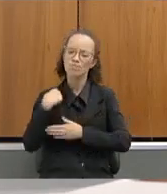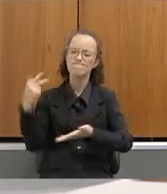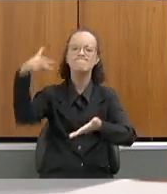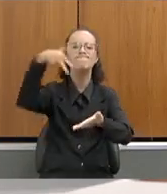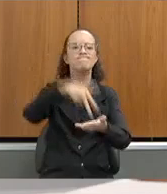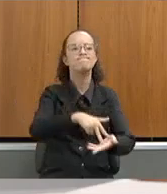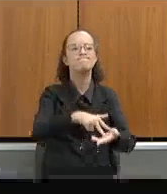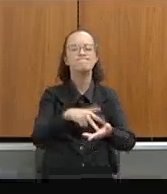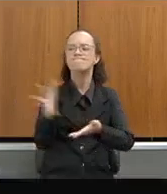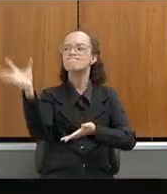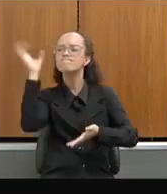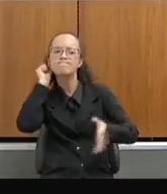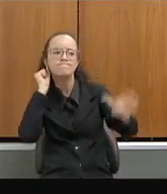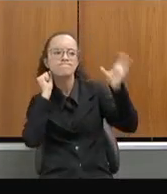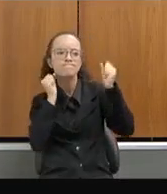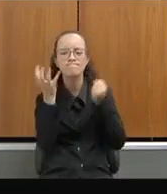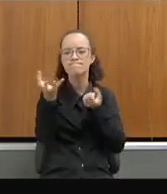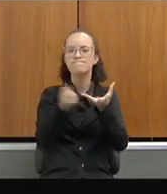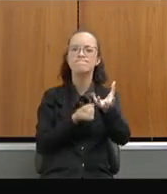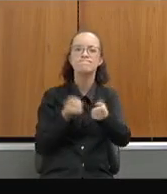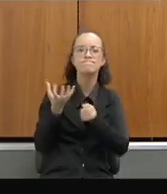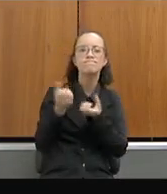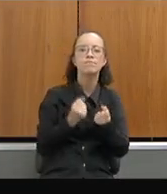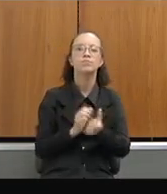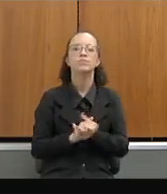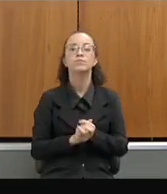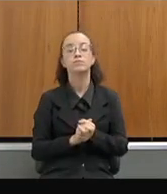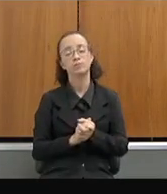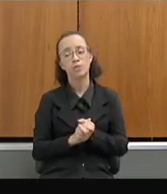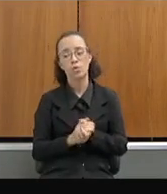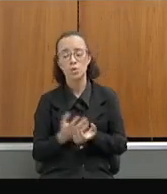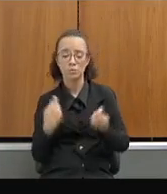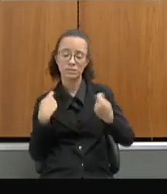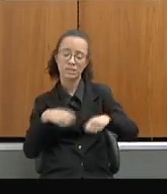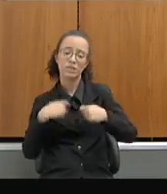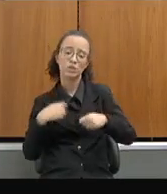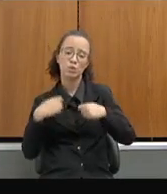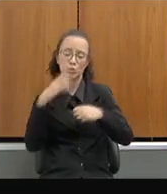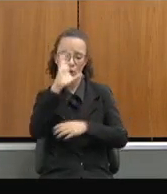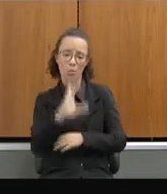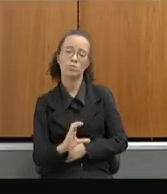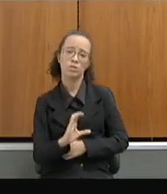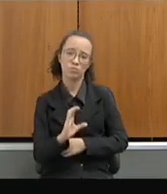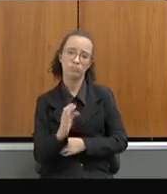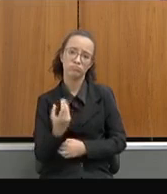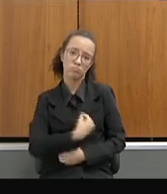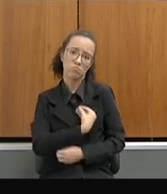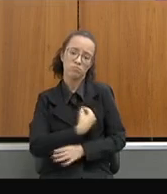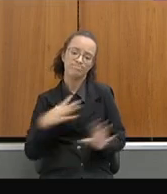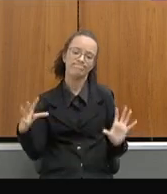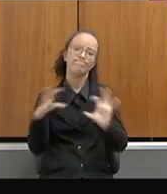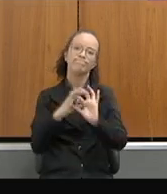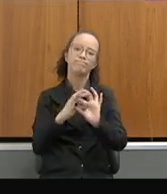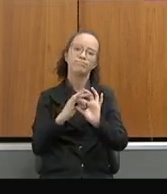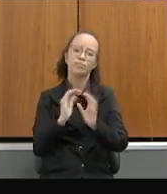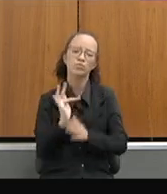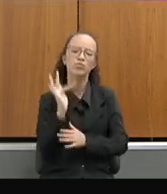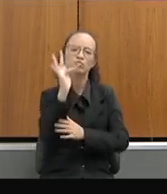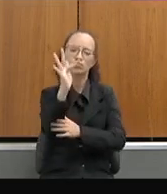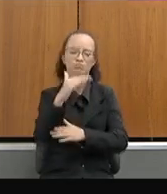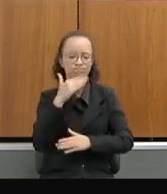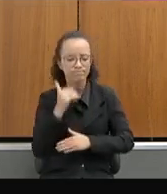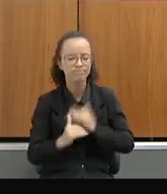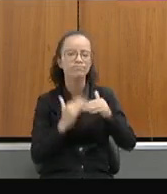escutado bastante. Contamos com essa comissão para que possamos construir ainda mais ações daqui para frente, porque